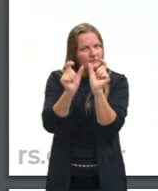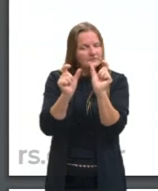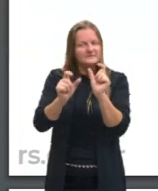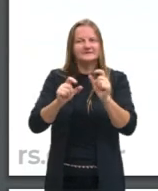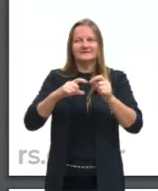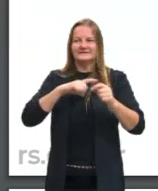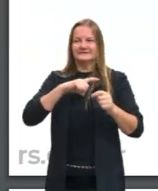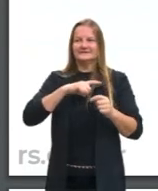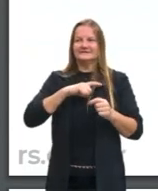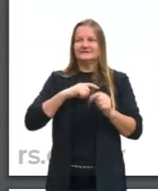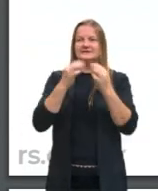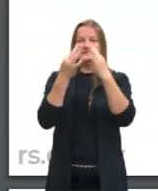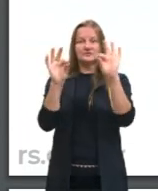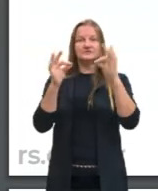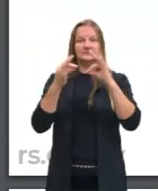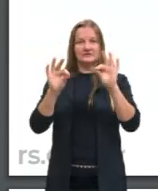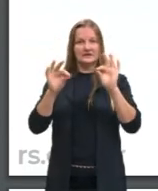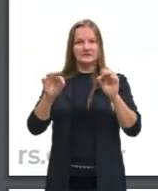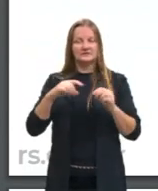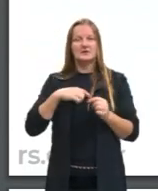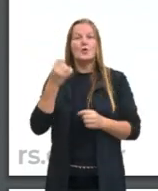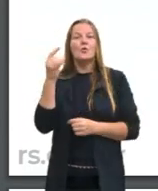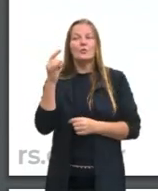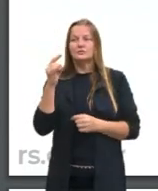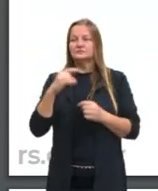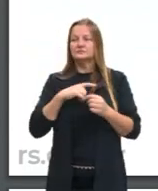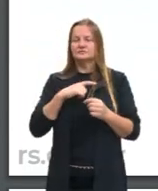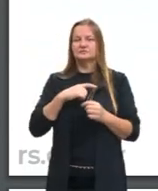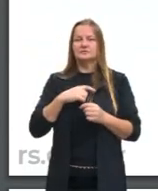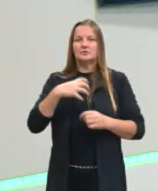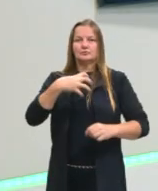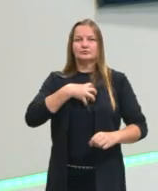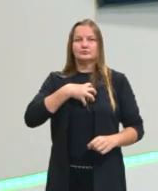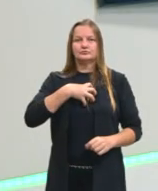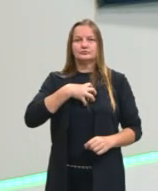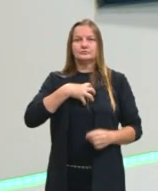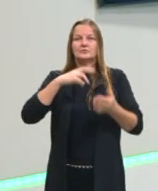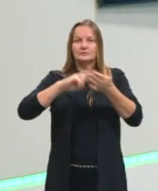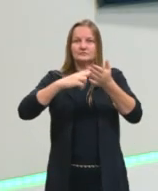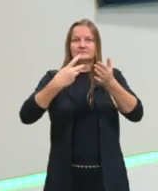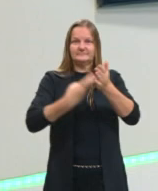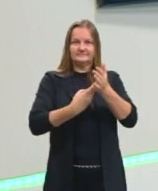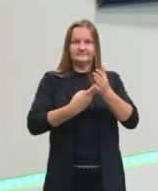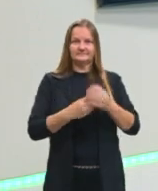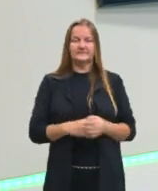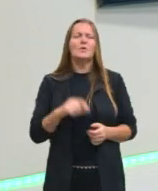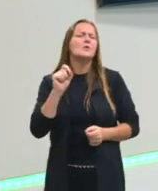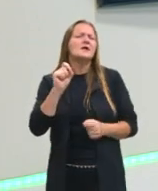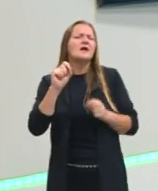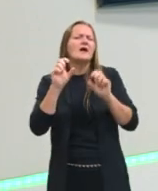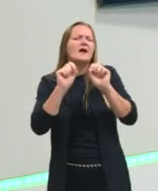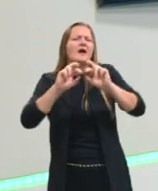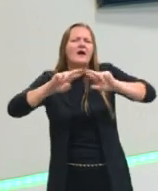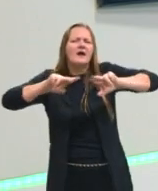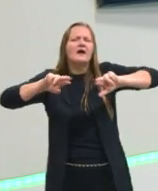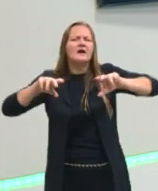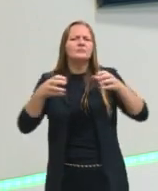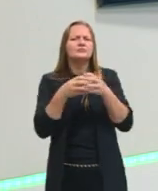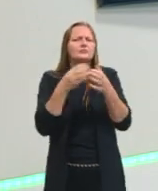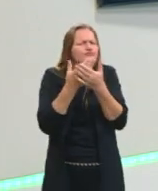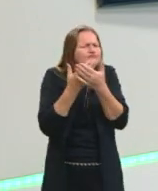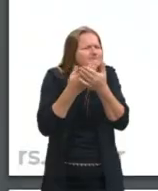depois nós temos a sintaxe e por fim nós temos a semântica. O que são cada uma dessas áreas de estudo?